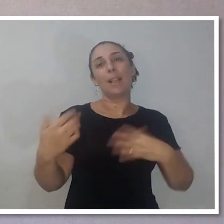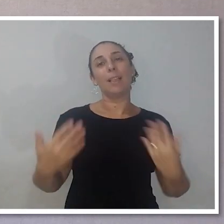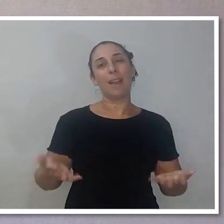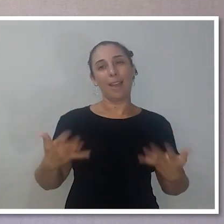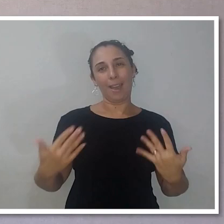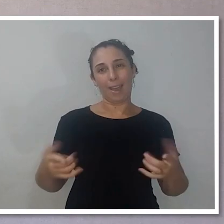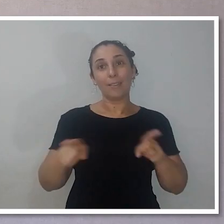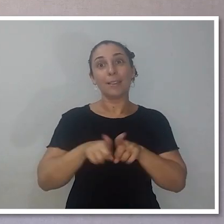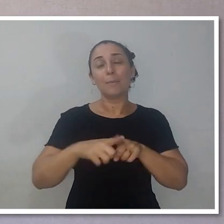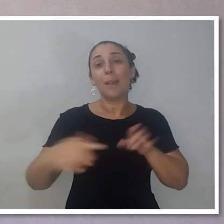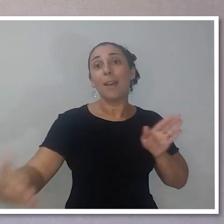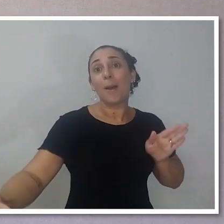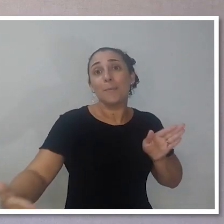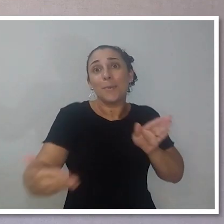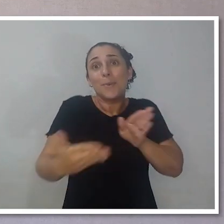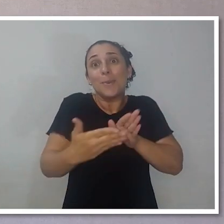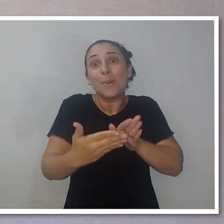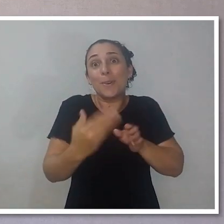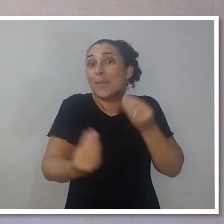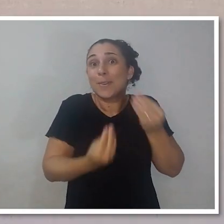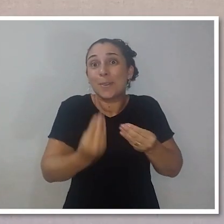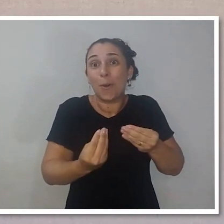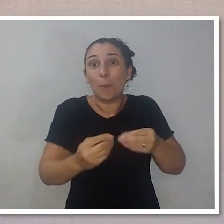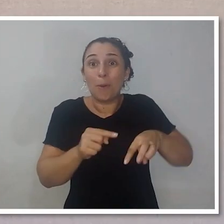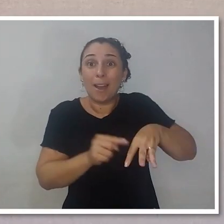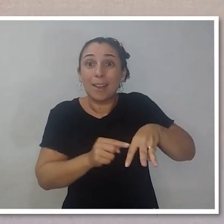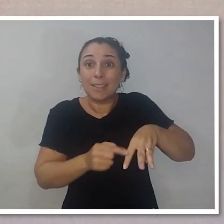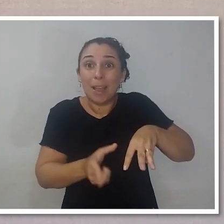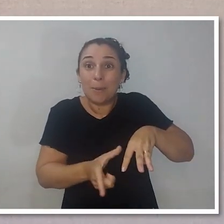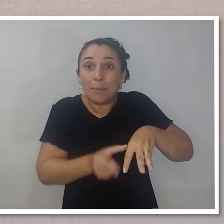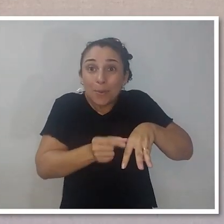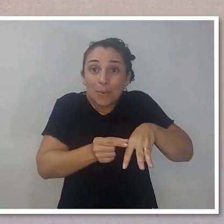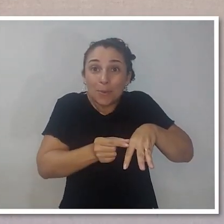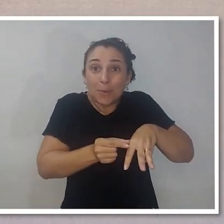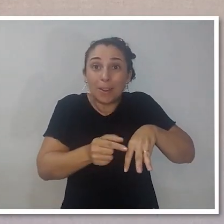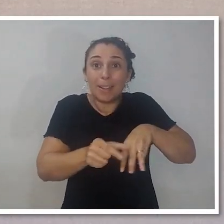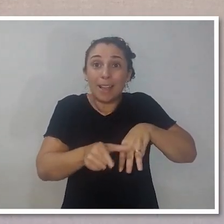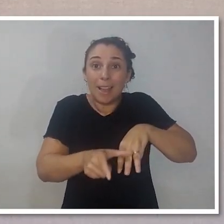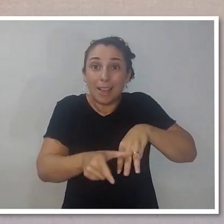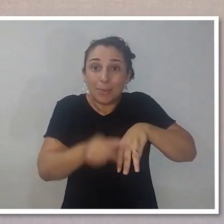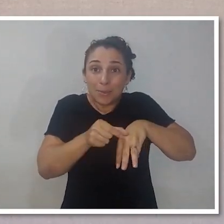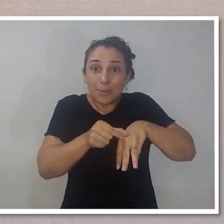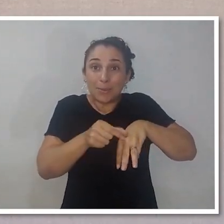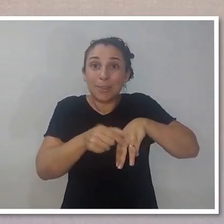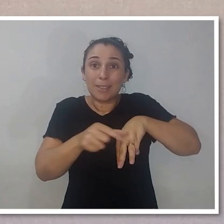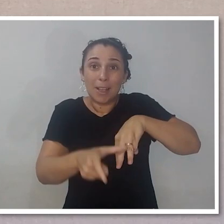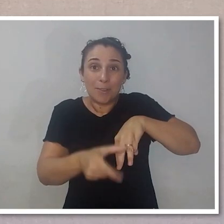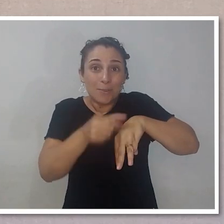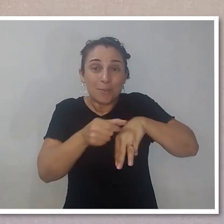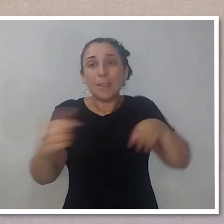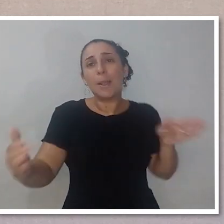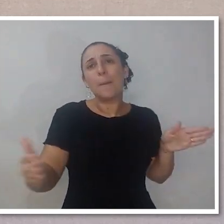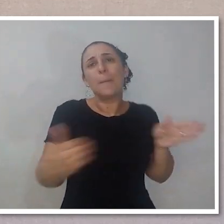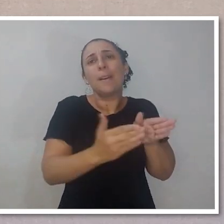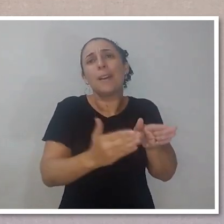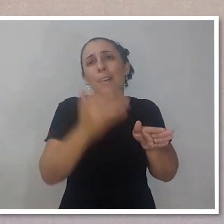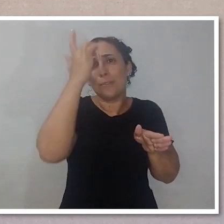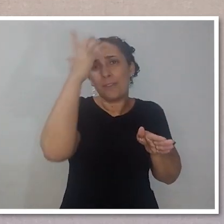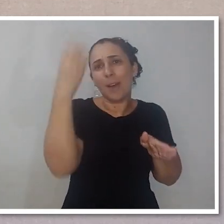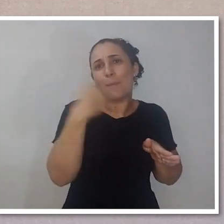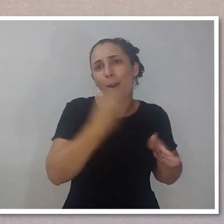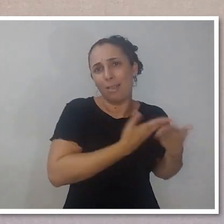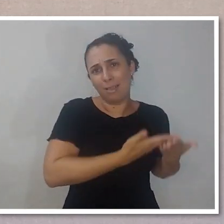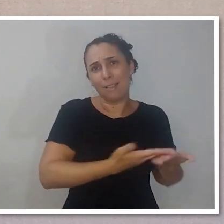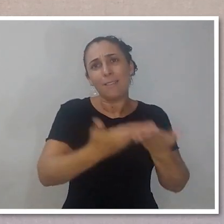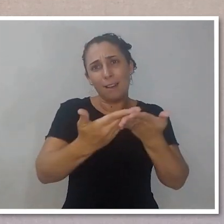seja leve e que ele tenha uma boa portabilidade. O que é que tem uma boa portabilidade? É quando ele estiver totalmente fechado, qual o